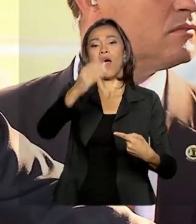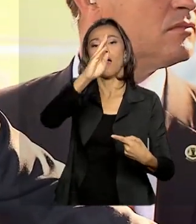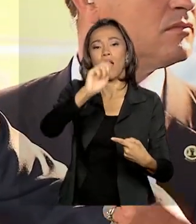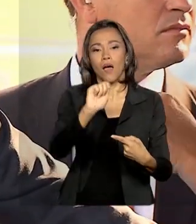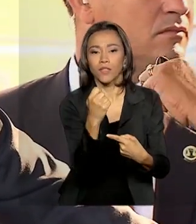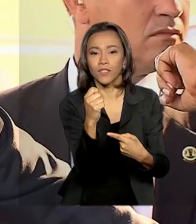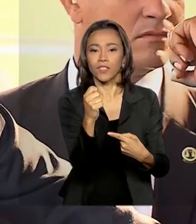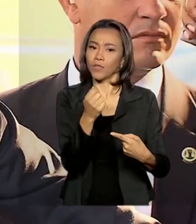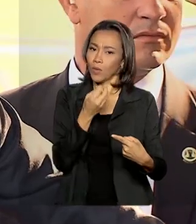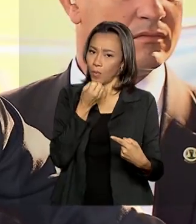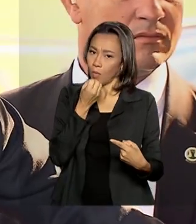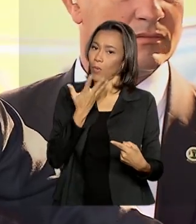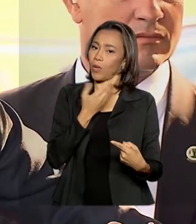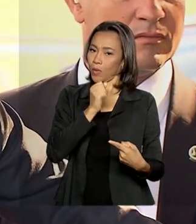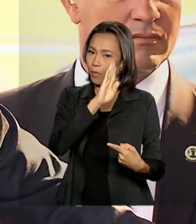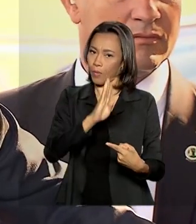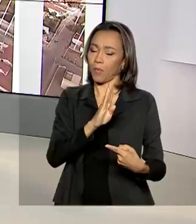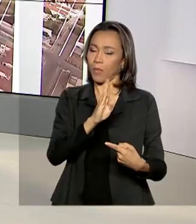país entrar na primeira divisão.